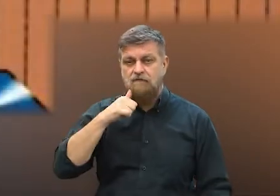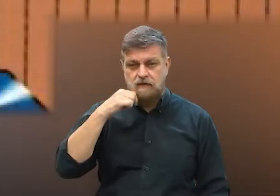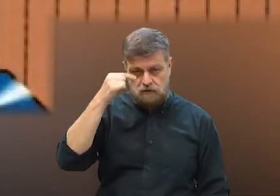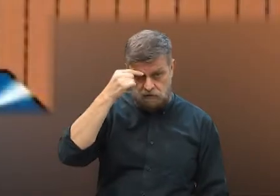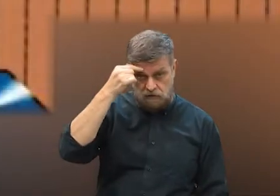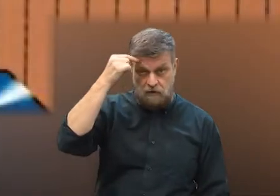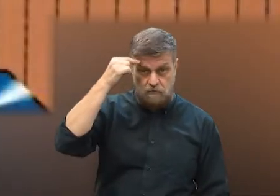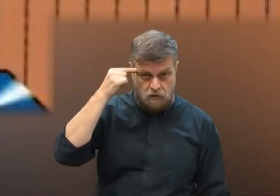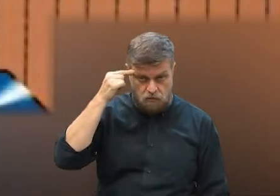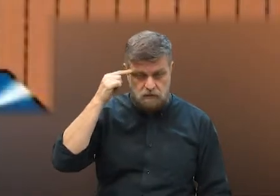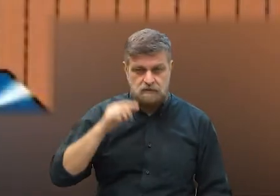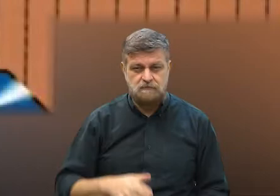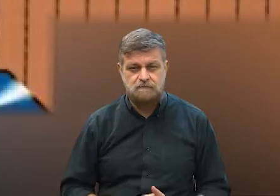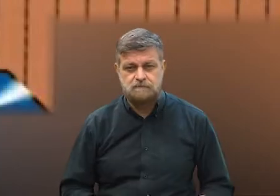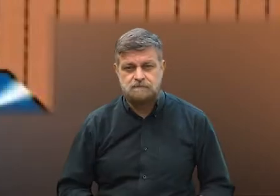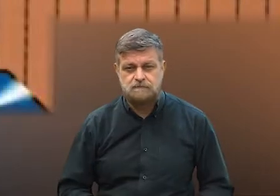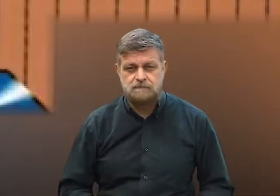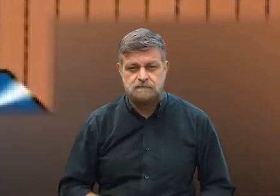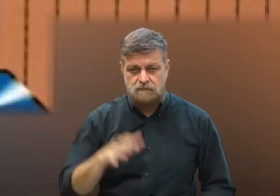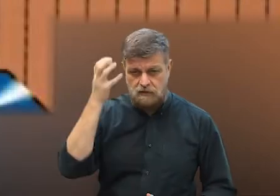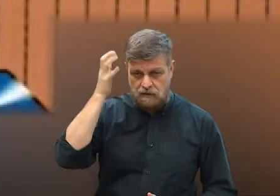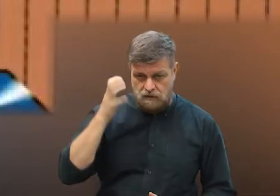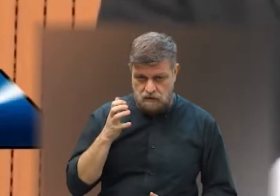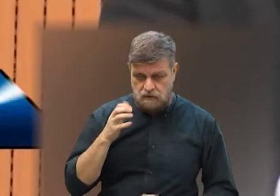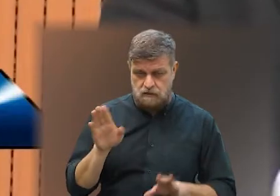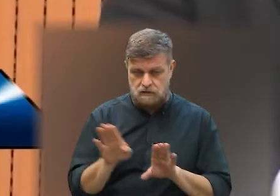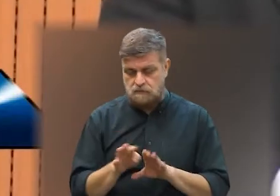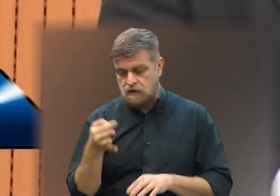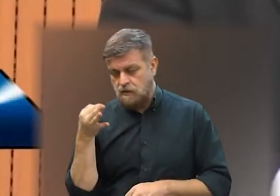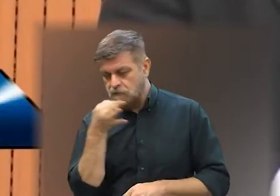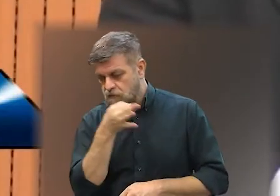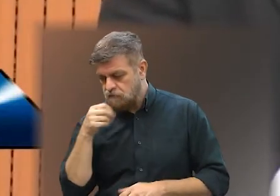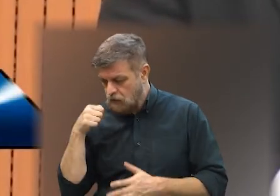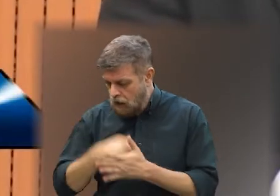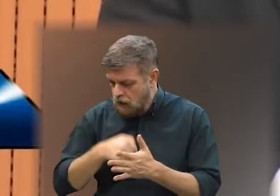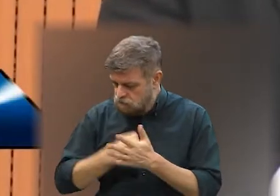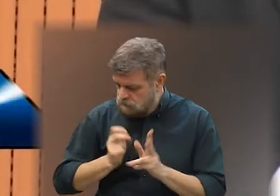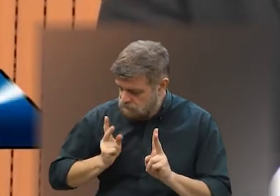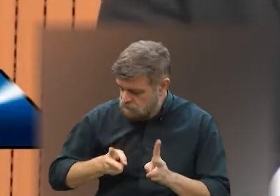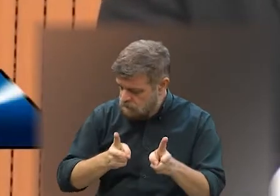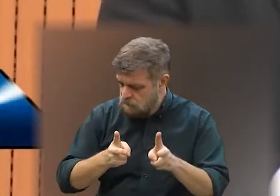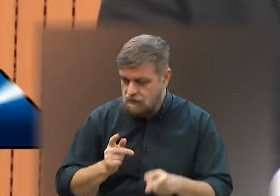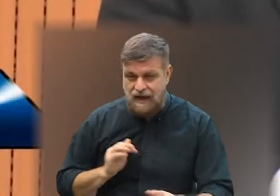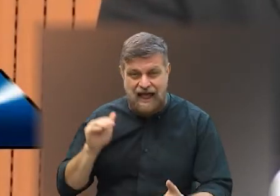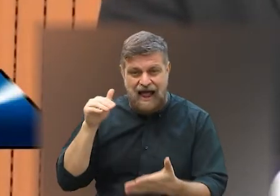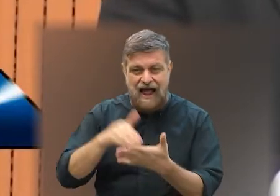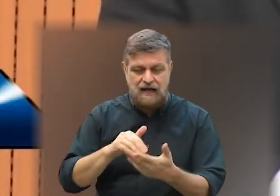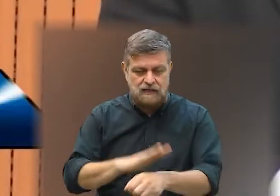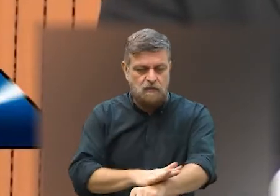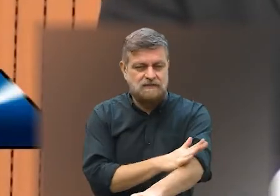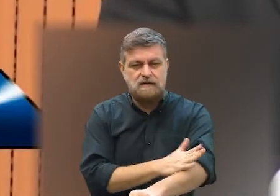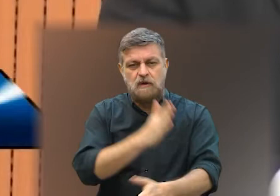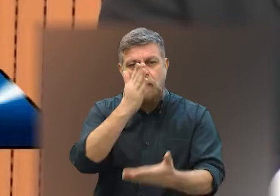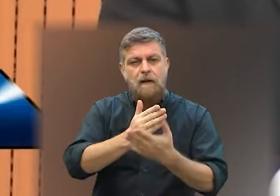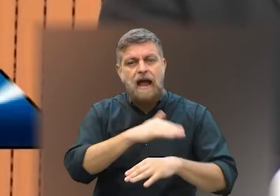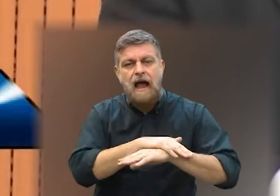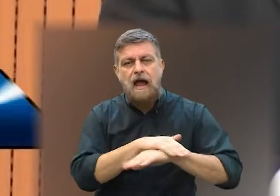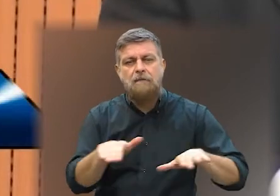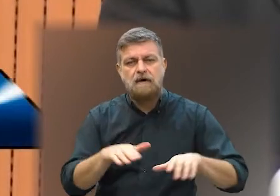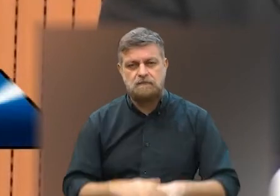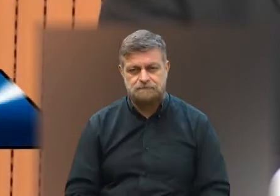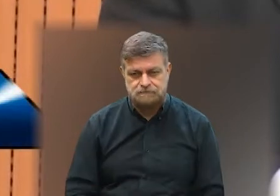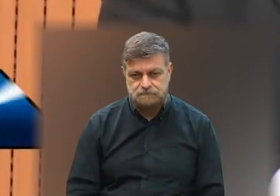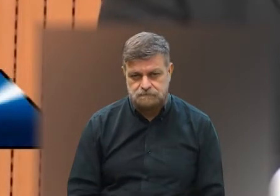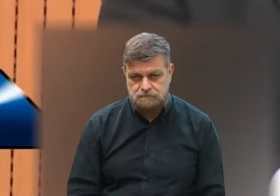recentemente a vereadora Paola Miguel. Guida Calisto disse que a luta continua até que o racismo seja